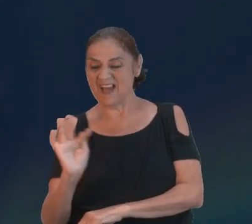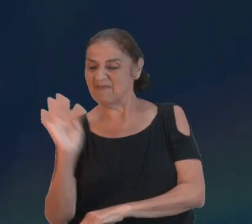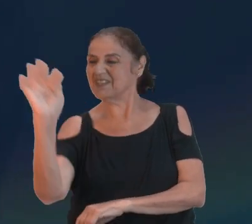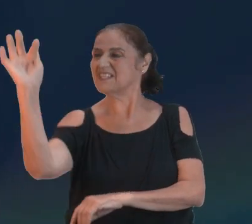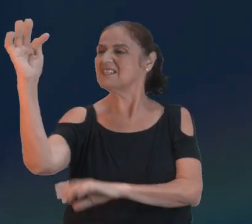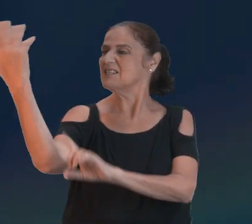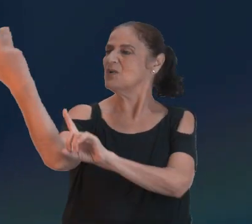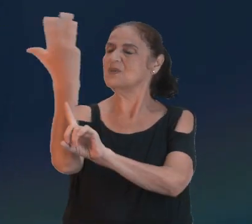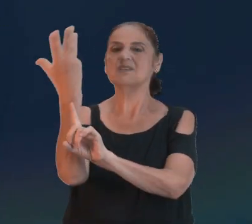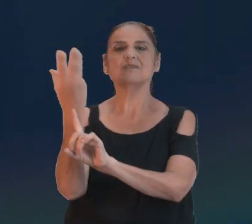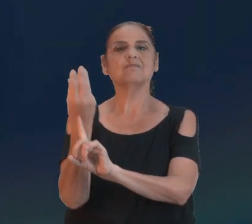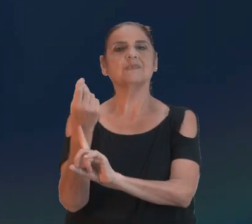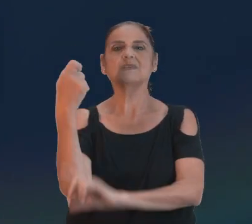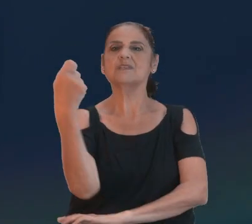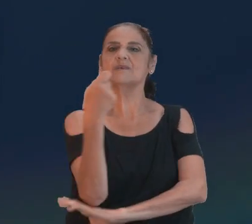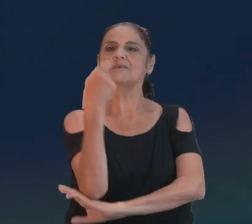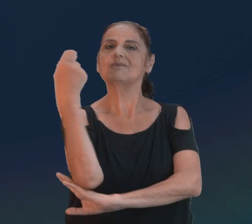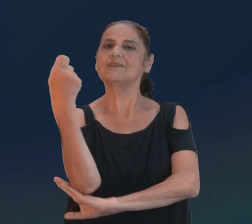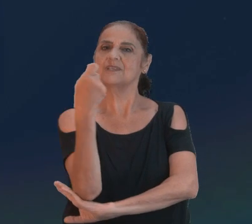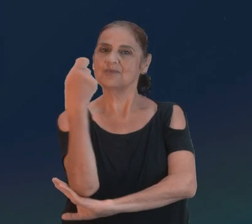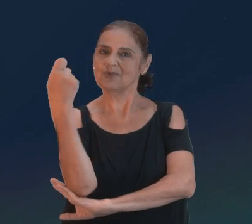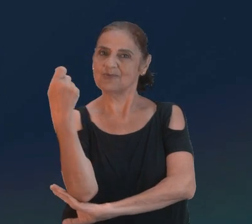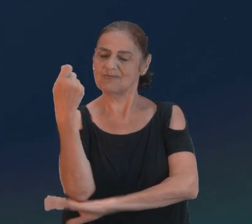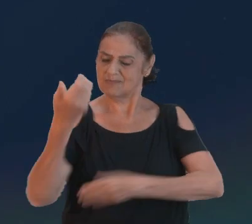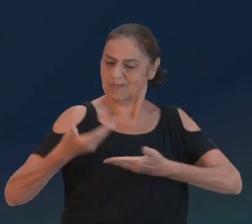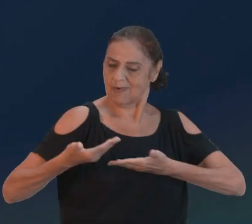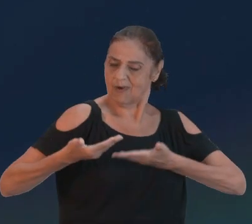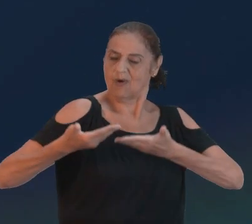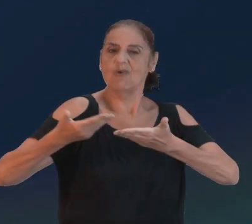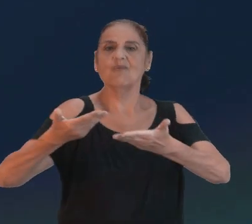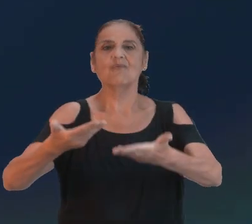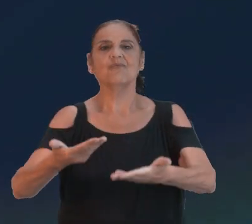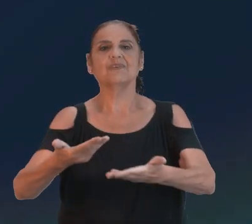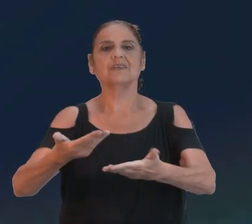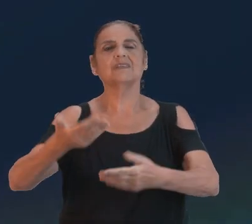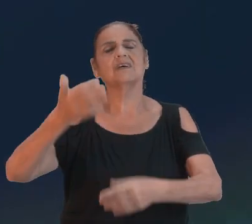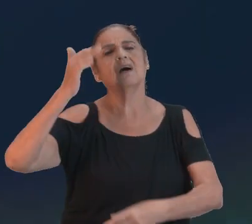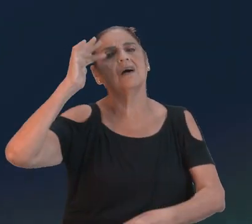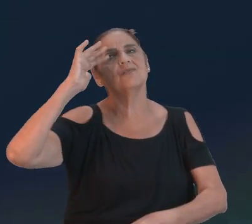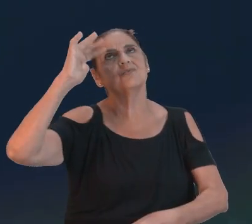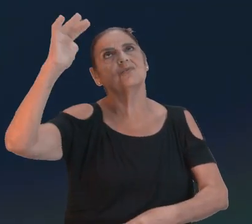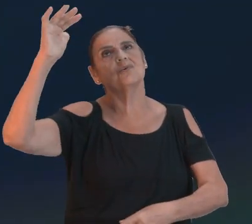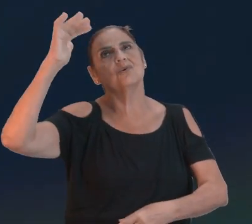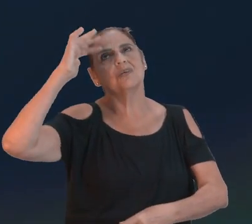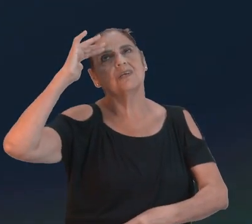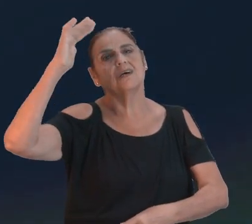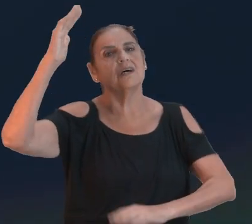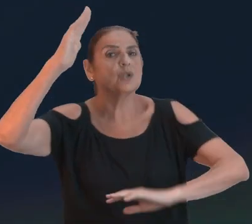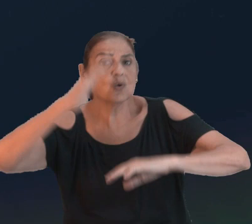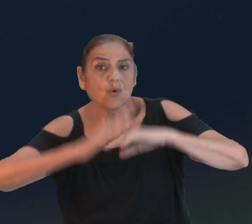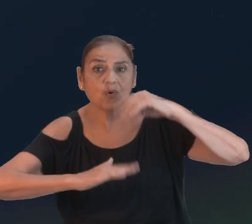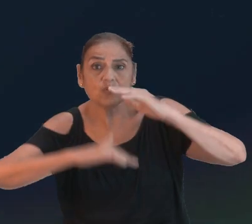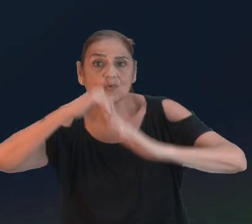Espírita do Rio Grande do Sul convida você a sonhar, construir